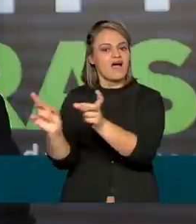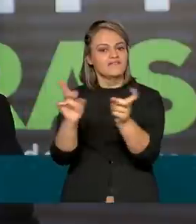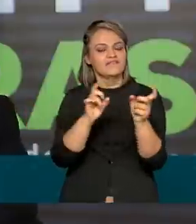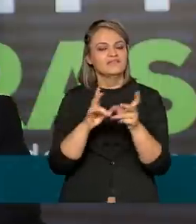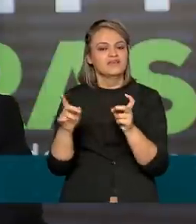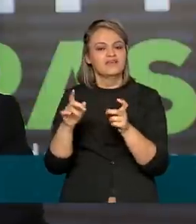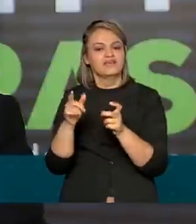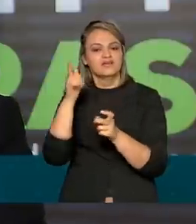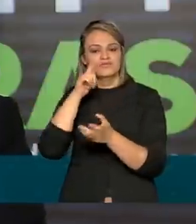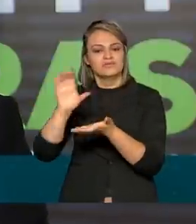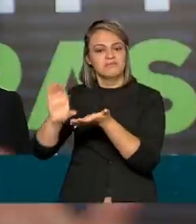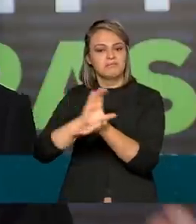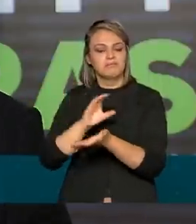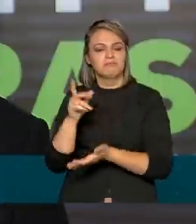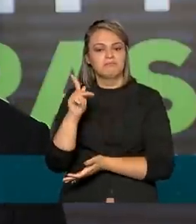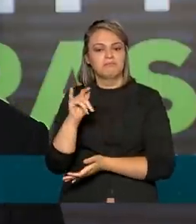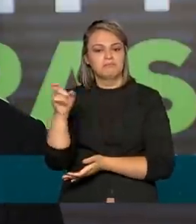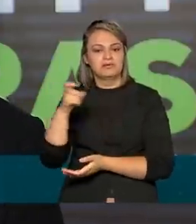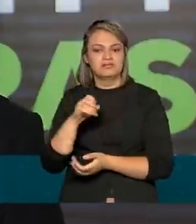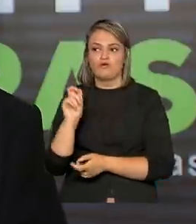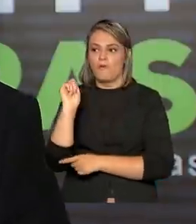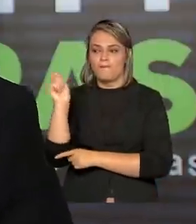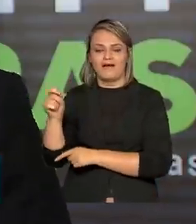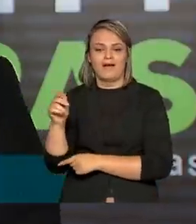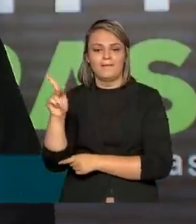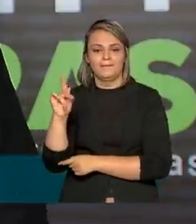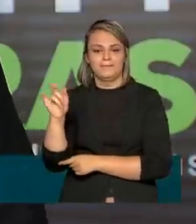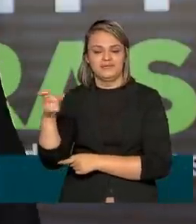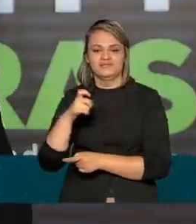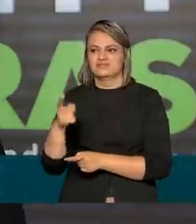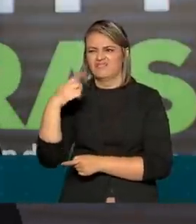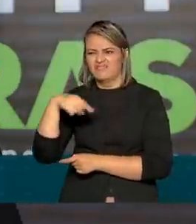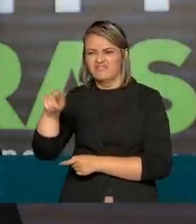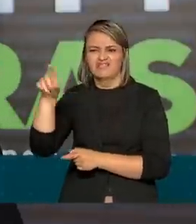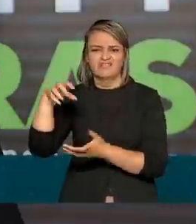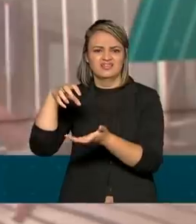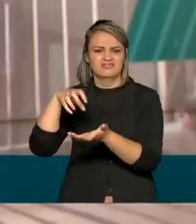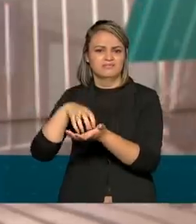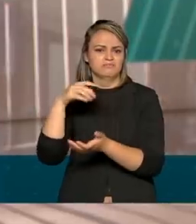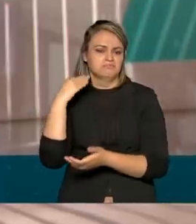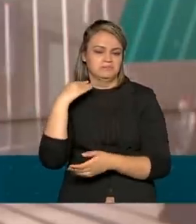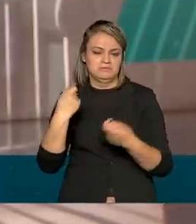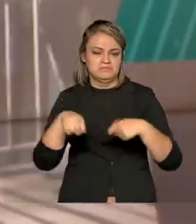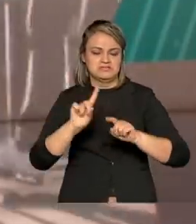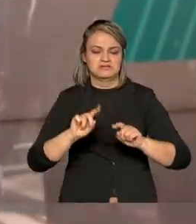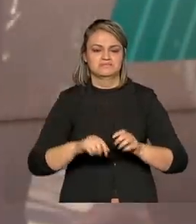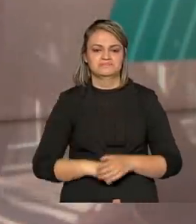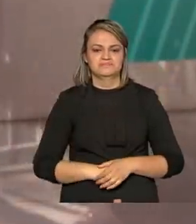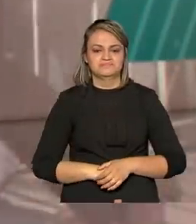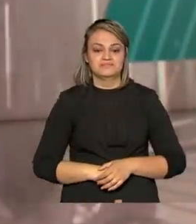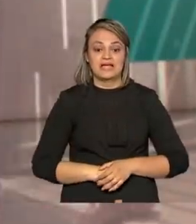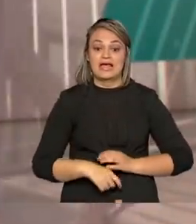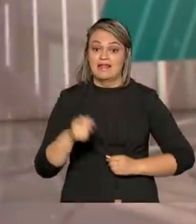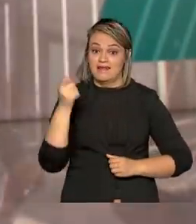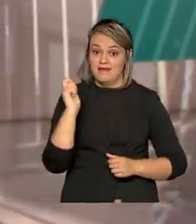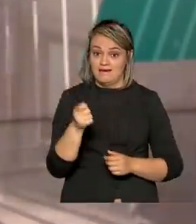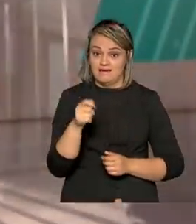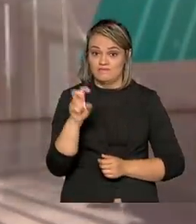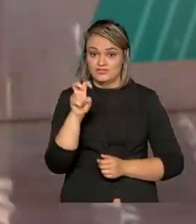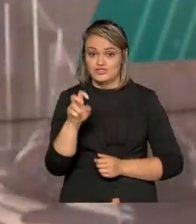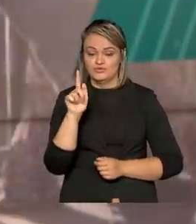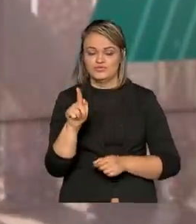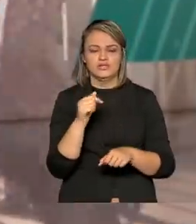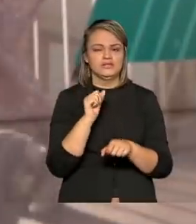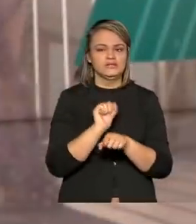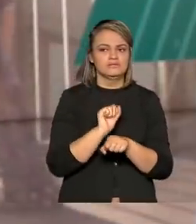vai receber via Pix ou vai pagar via Pix. Não precisa mais se deslocar à cidade. E o leilão do 5G está previsto